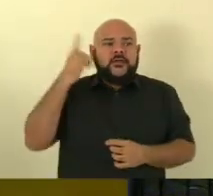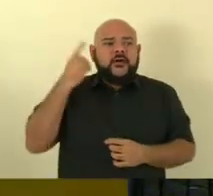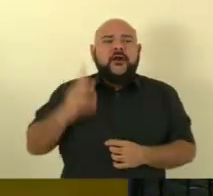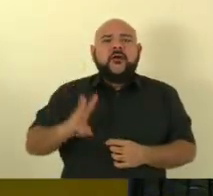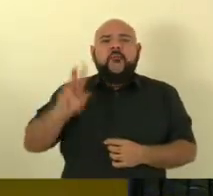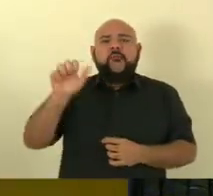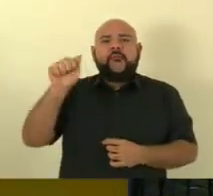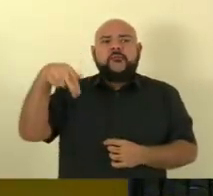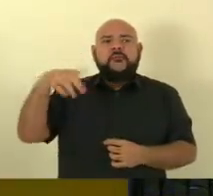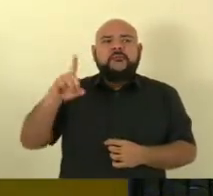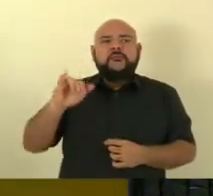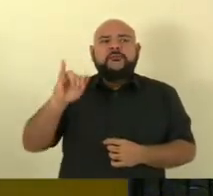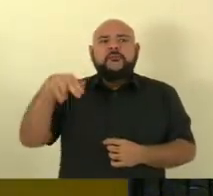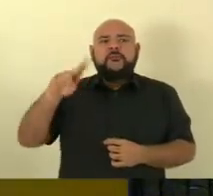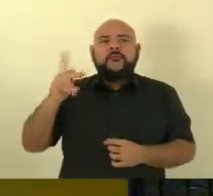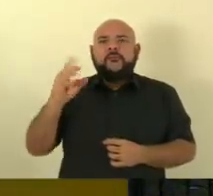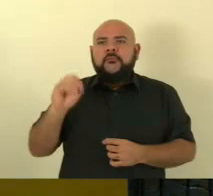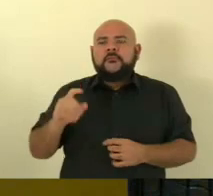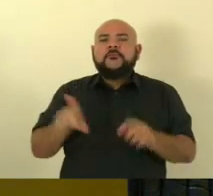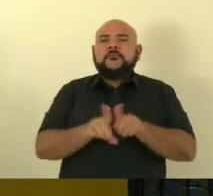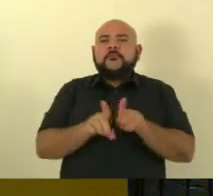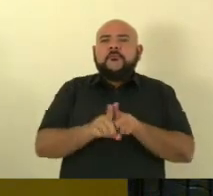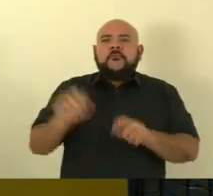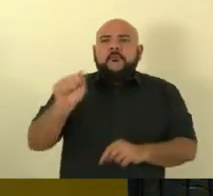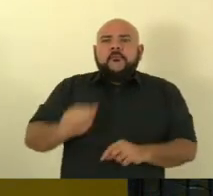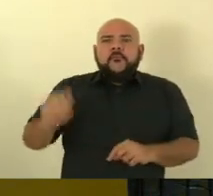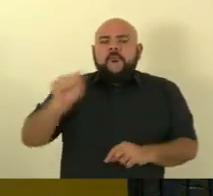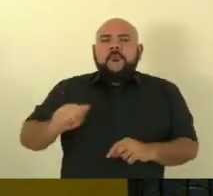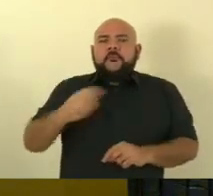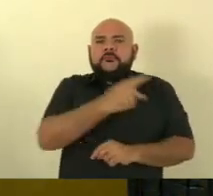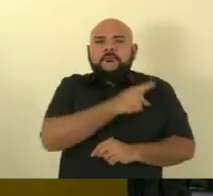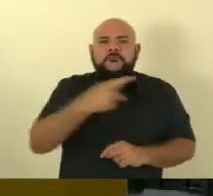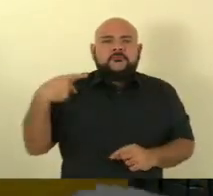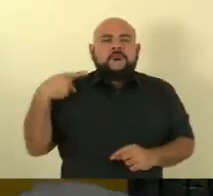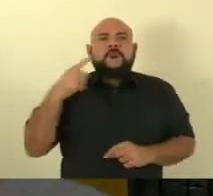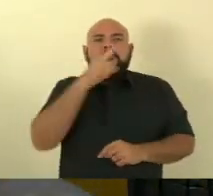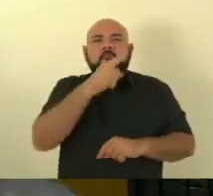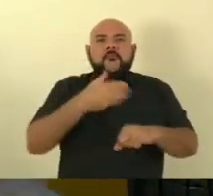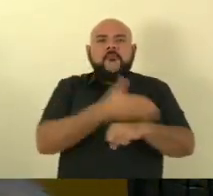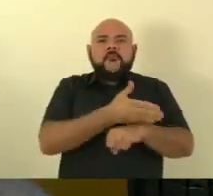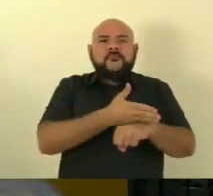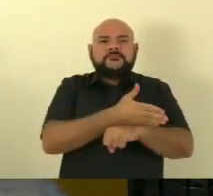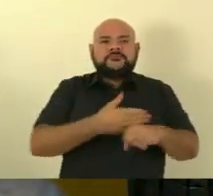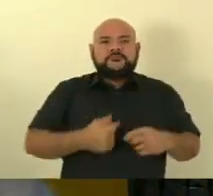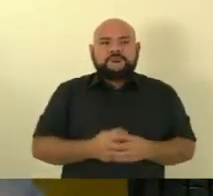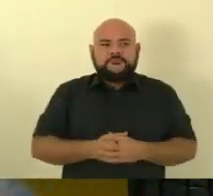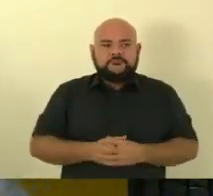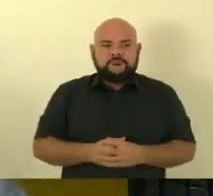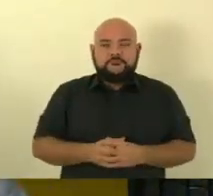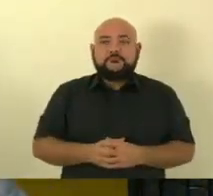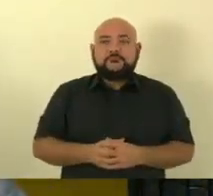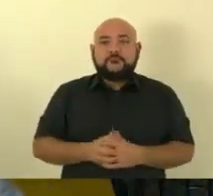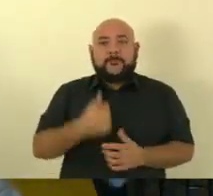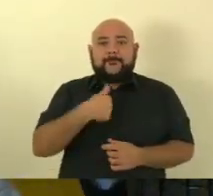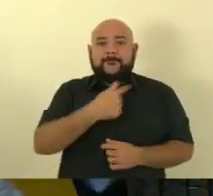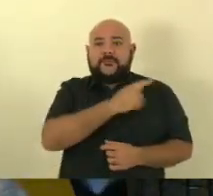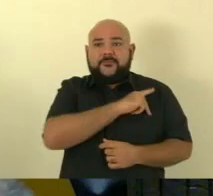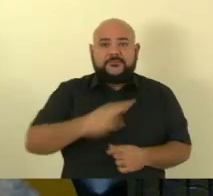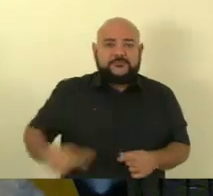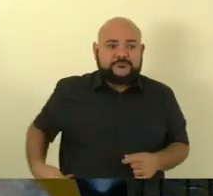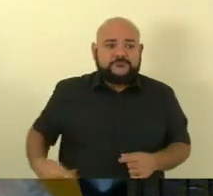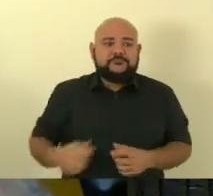pastores da Associação de Pastores do Evangelho do município de Serra. Dizer que como presidente não tem nenhum